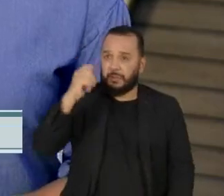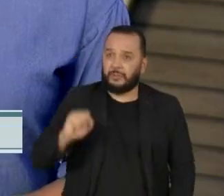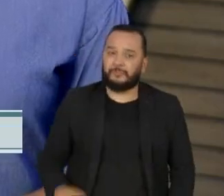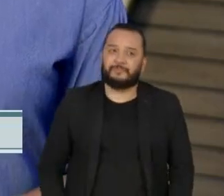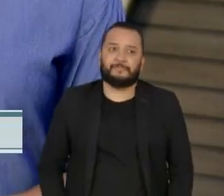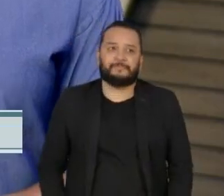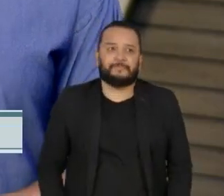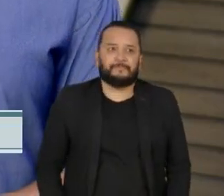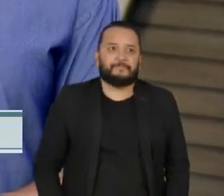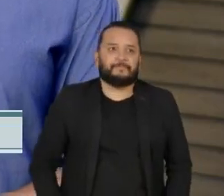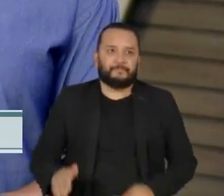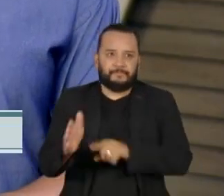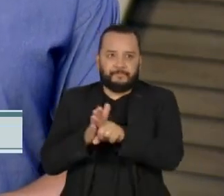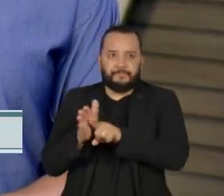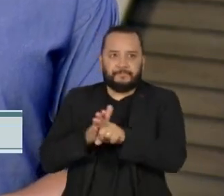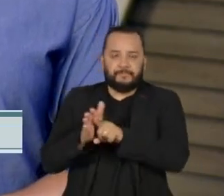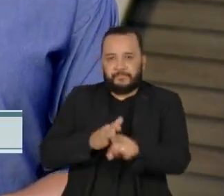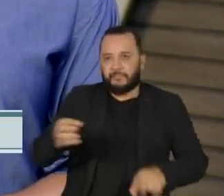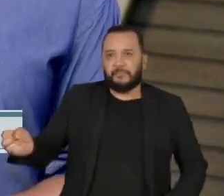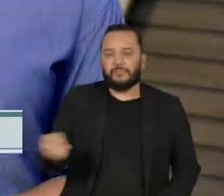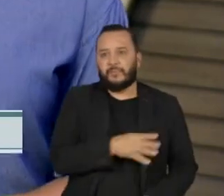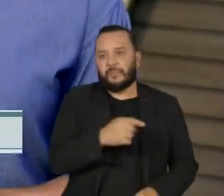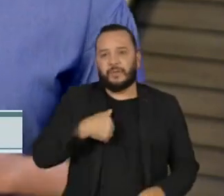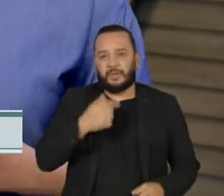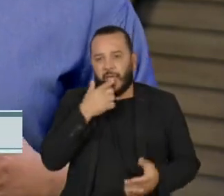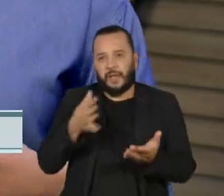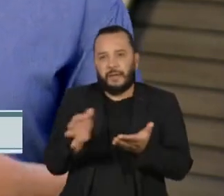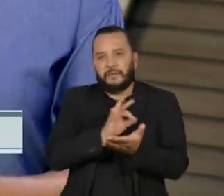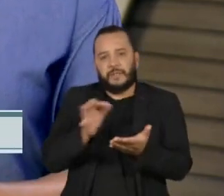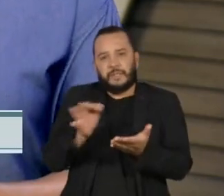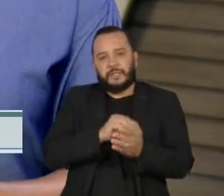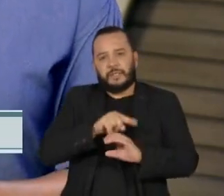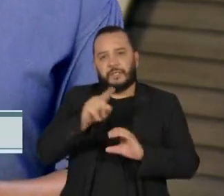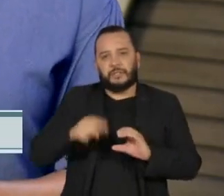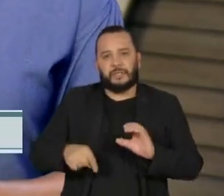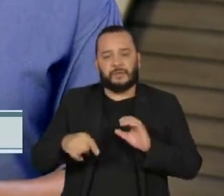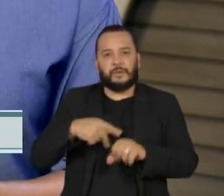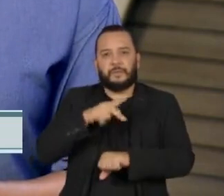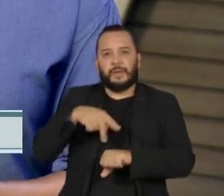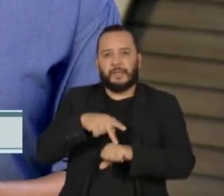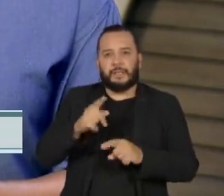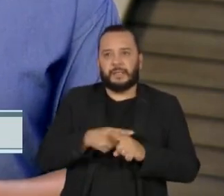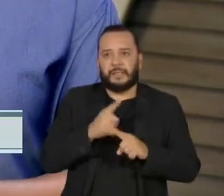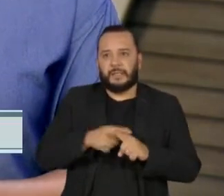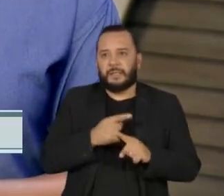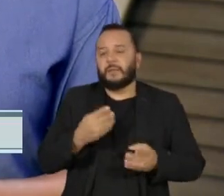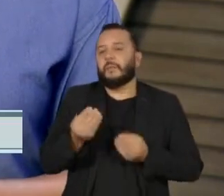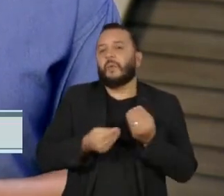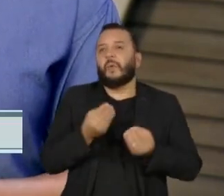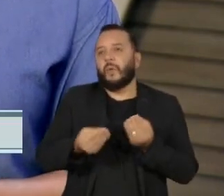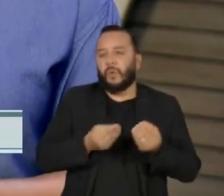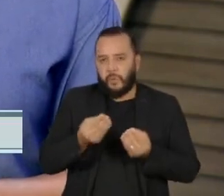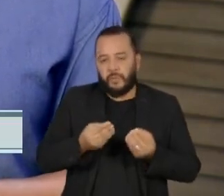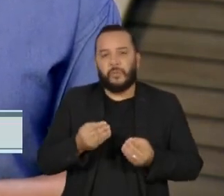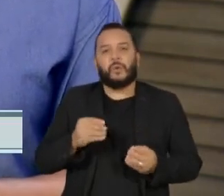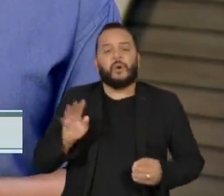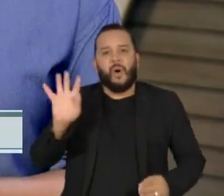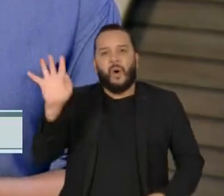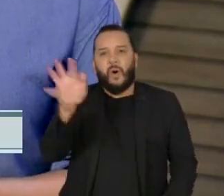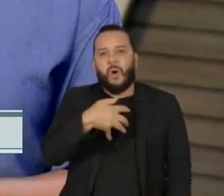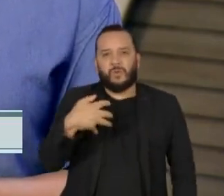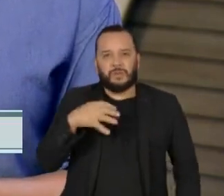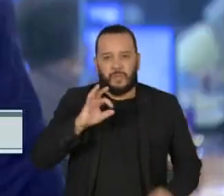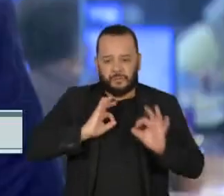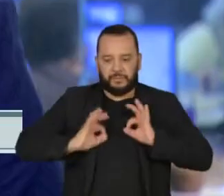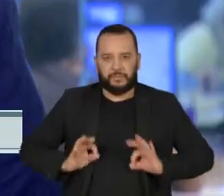Um estudo inédito, publicado em uma revista científica inglesa, aponta o caminho para a sobrevivência das onças pintadas